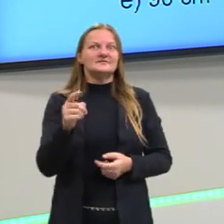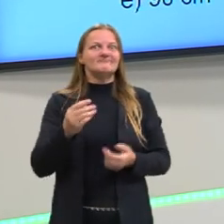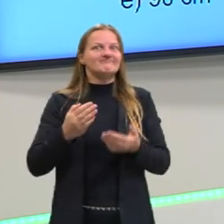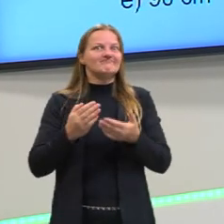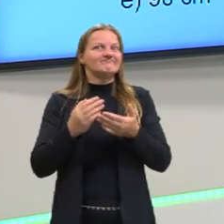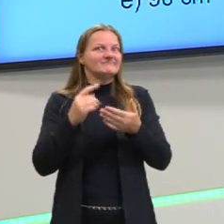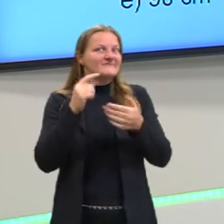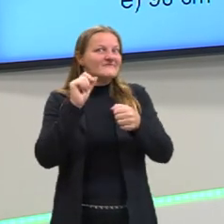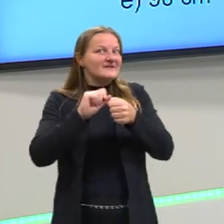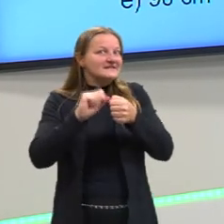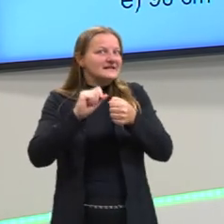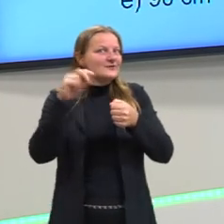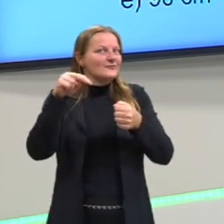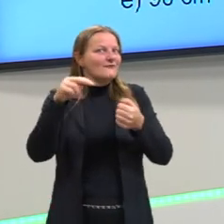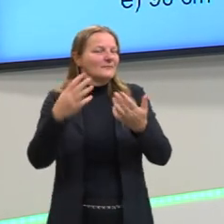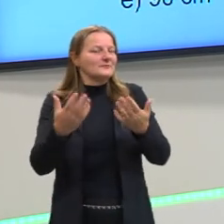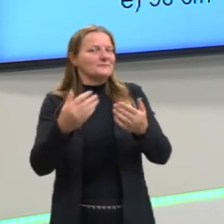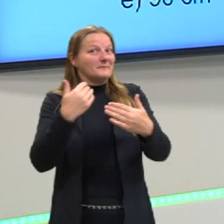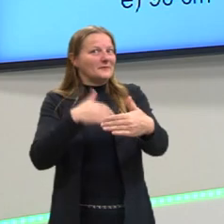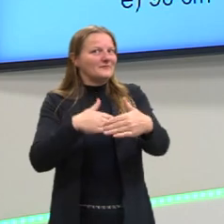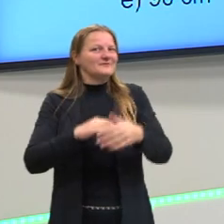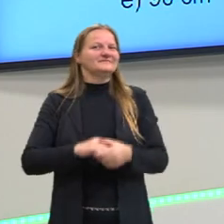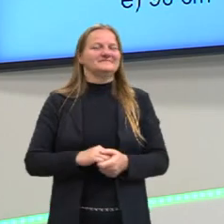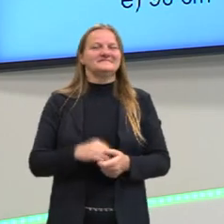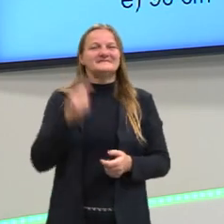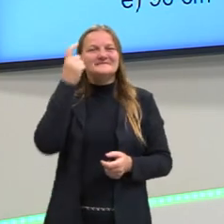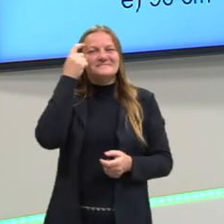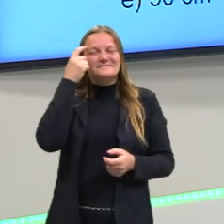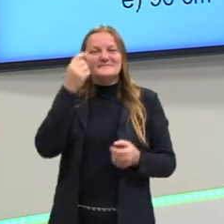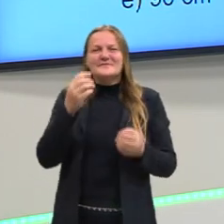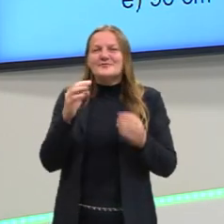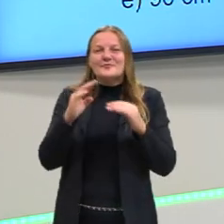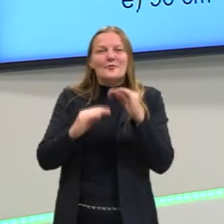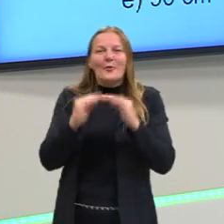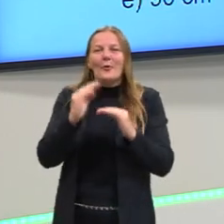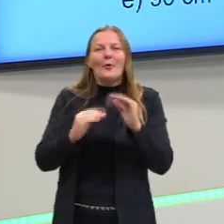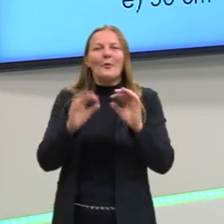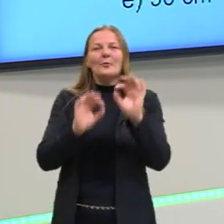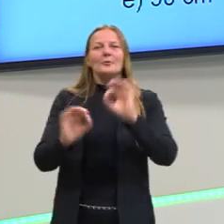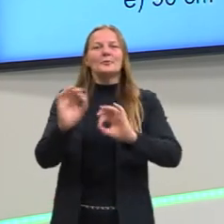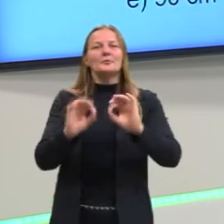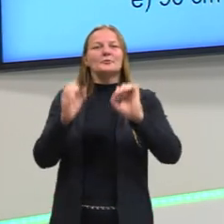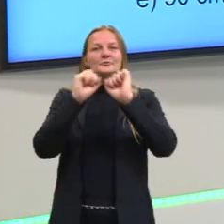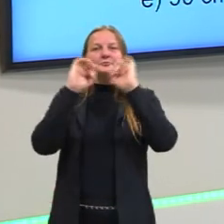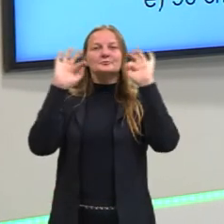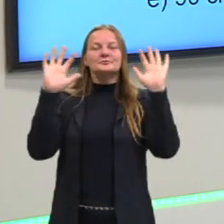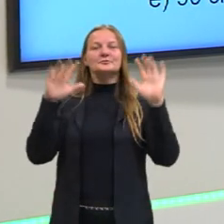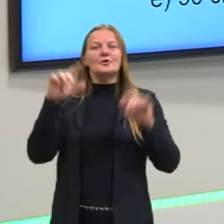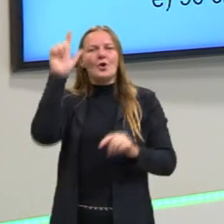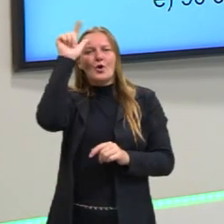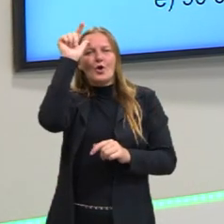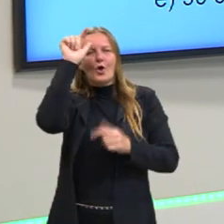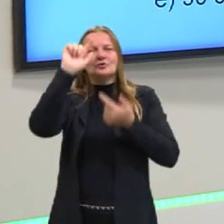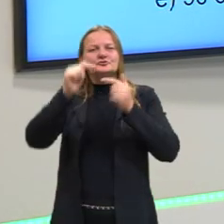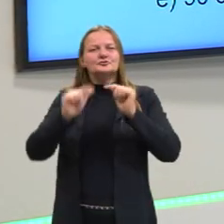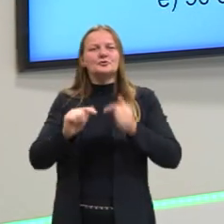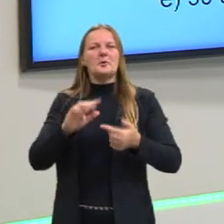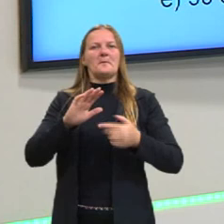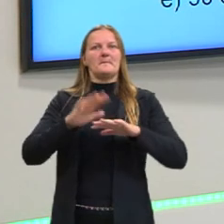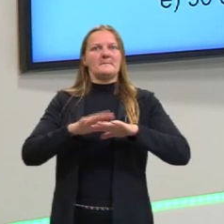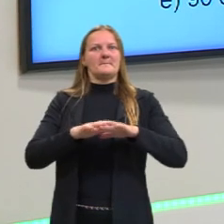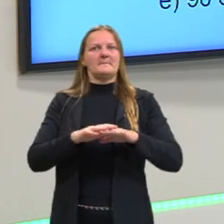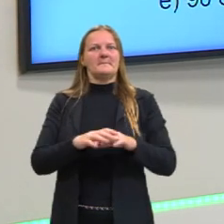quando forem fazer a prova, tenham, então, em mente procedimentos, um entendimento lógico-matemático para poder